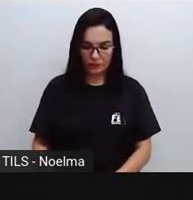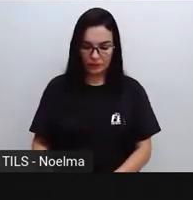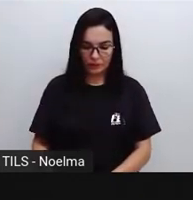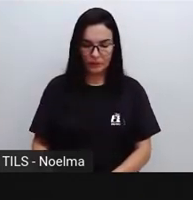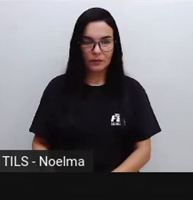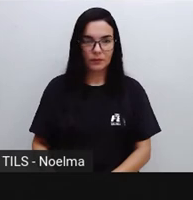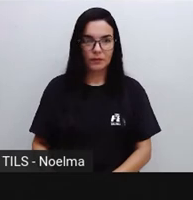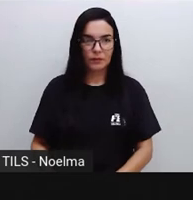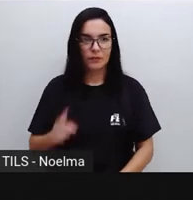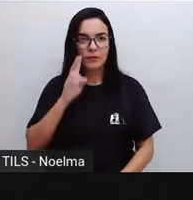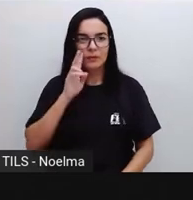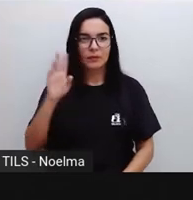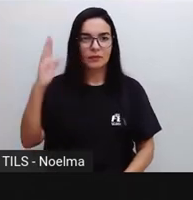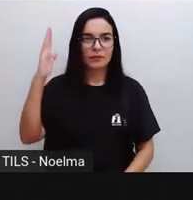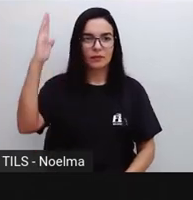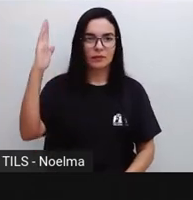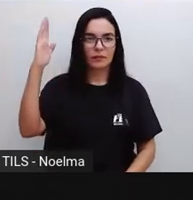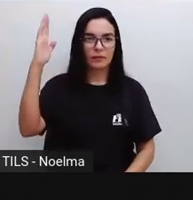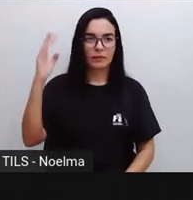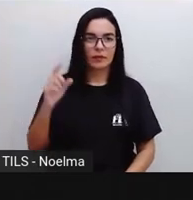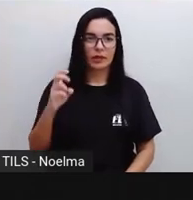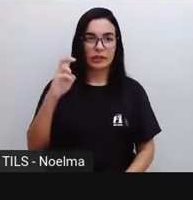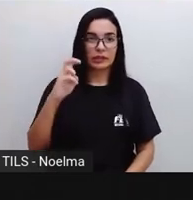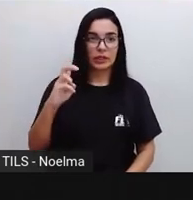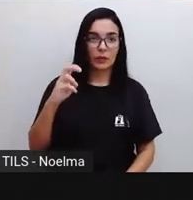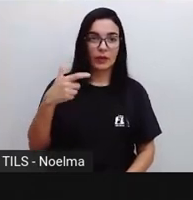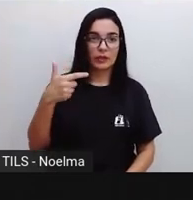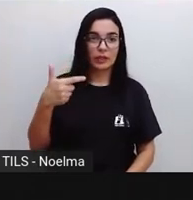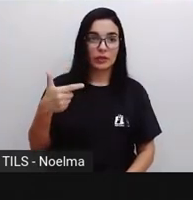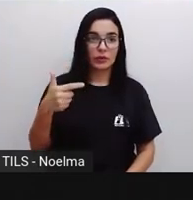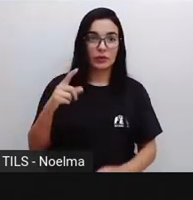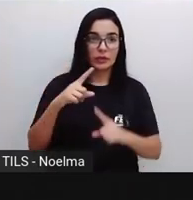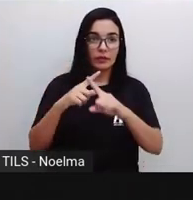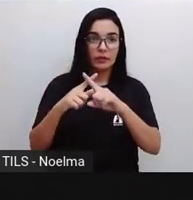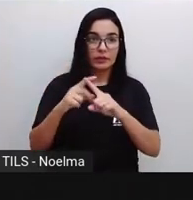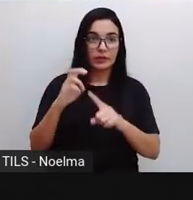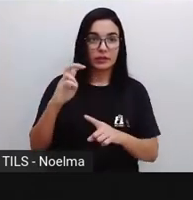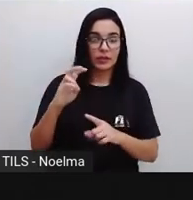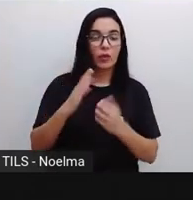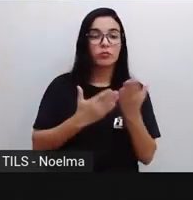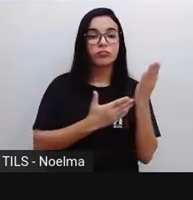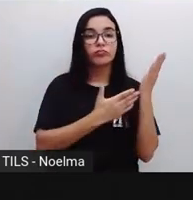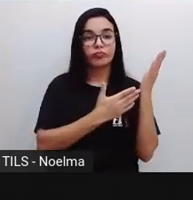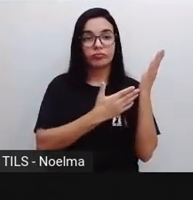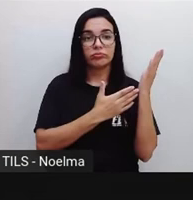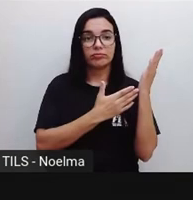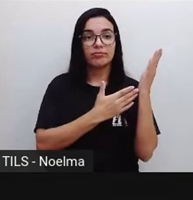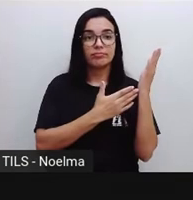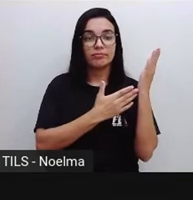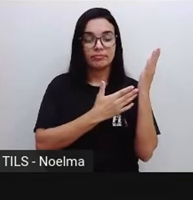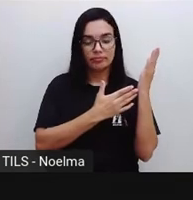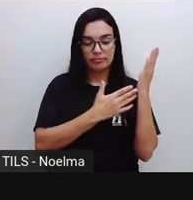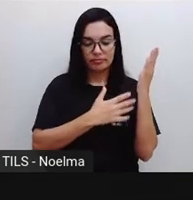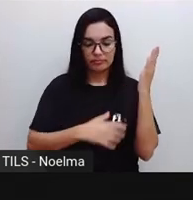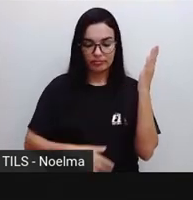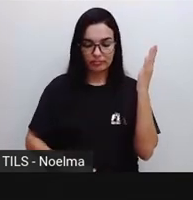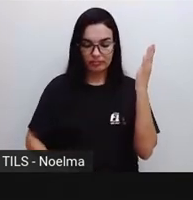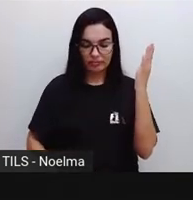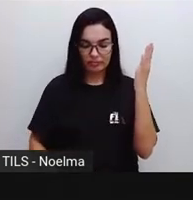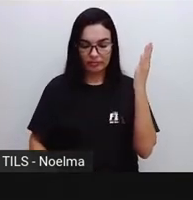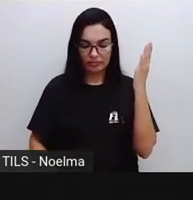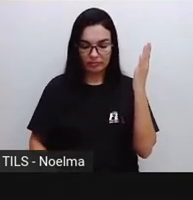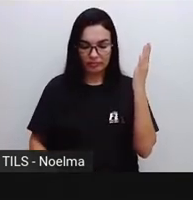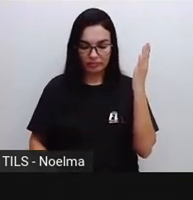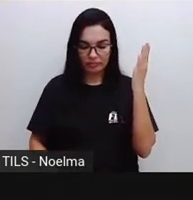vezes cinco. Cinco vezes duas, dez. Vai um que a gente sabe que, na